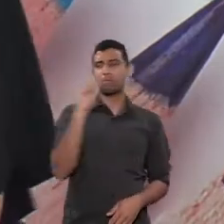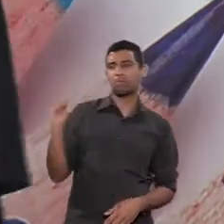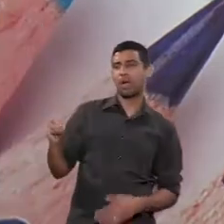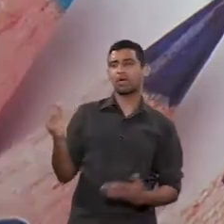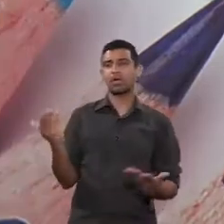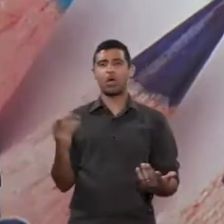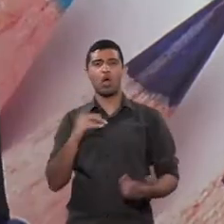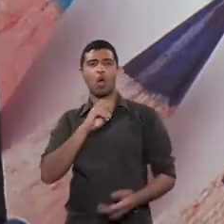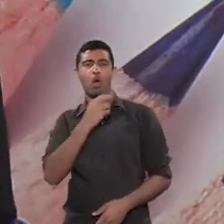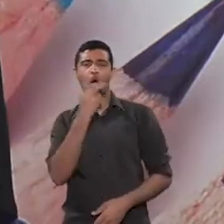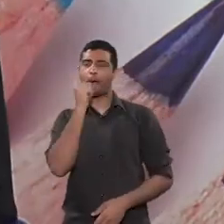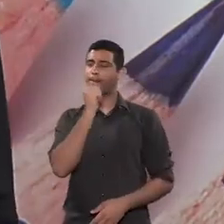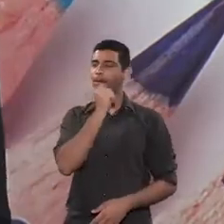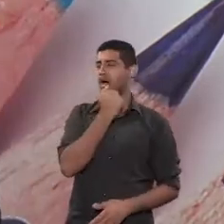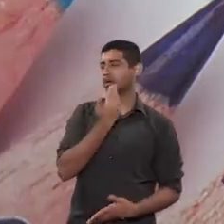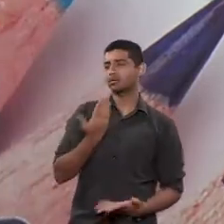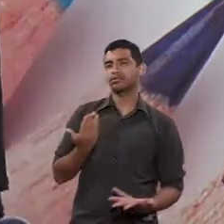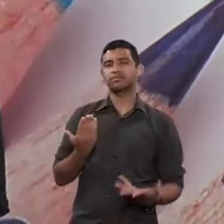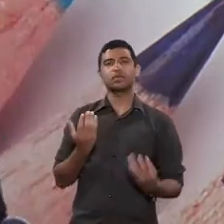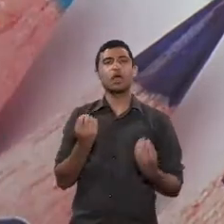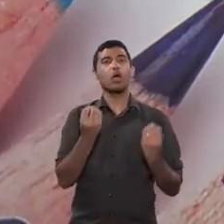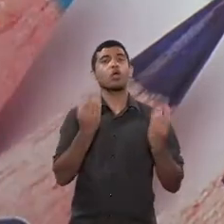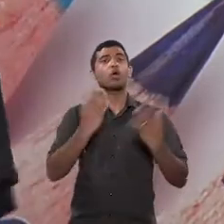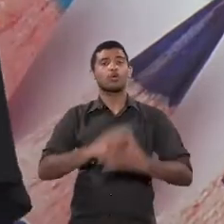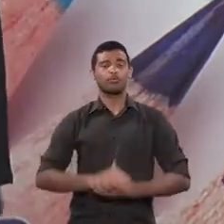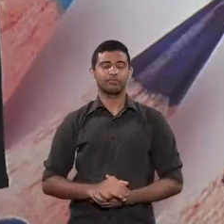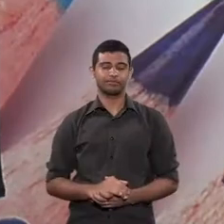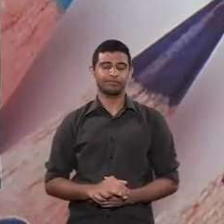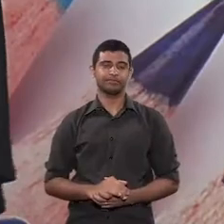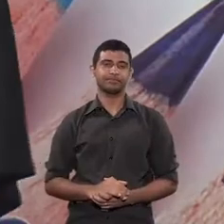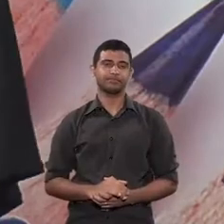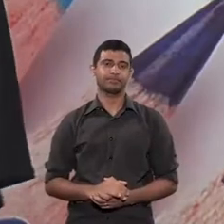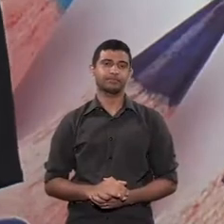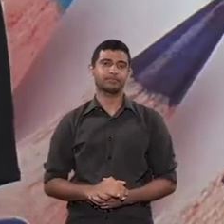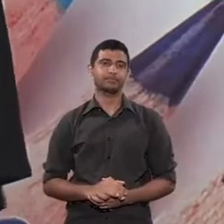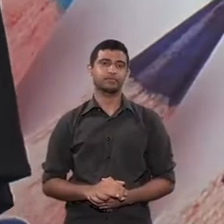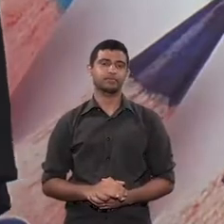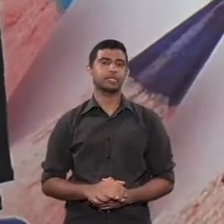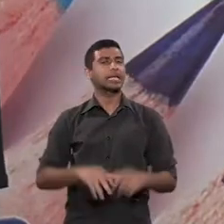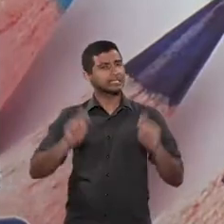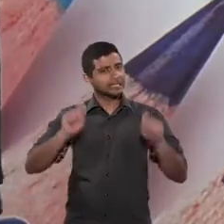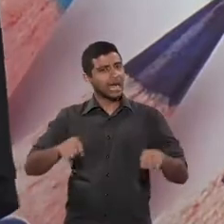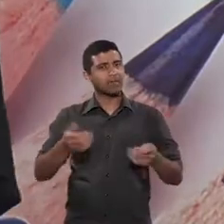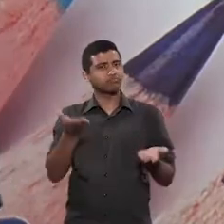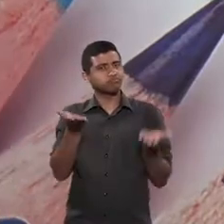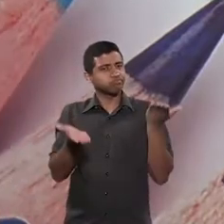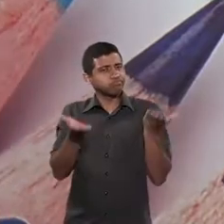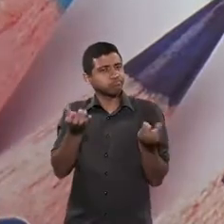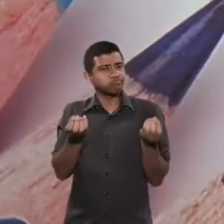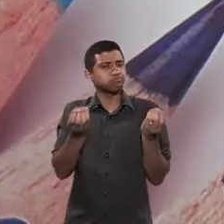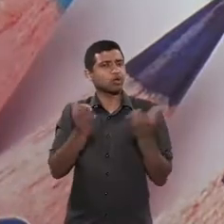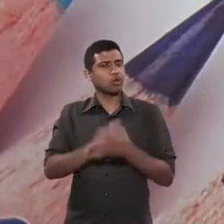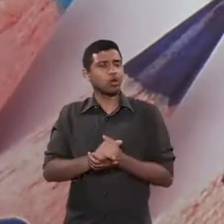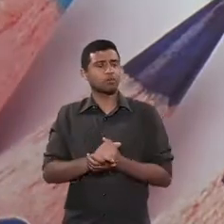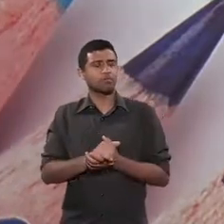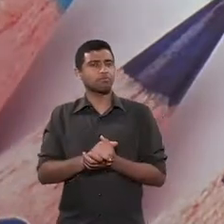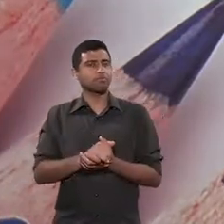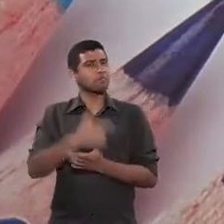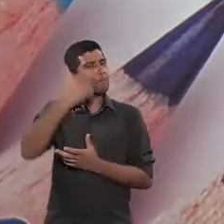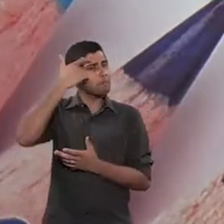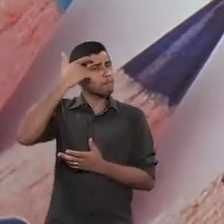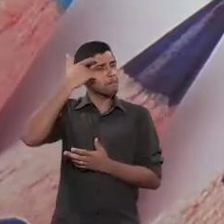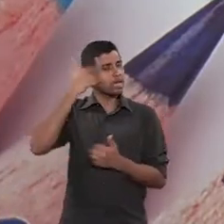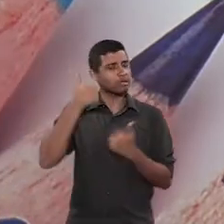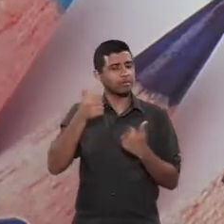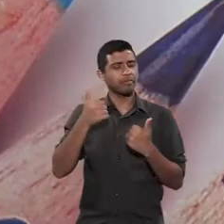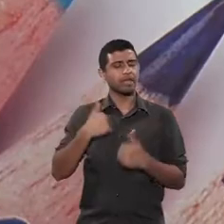Exatamente. Ou para a mãe do meu filho. Como é que a gente, como é que a gente equilibra isso e olha para isso com lucidez, dizendo,